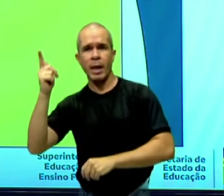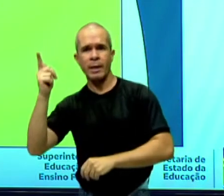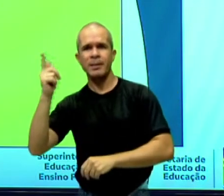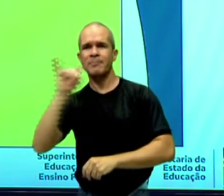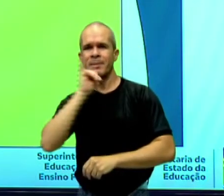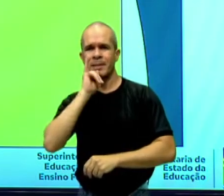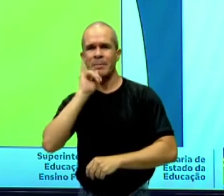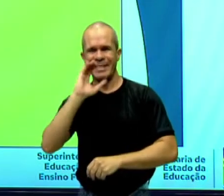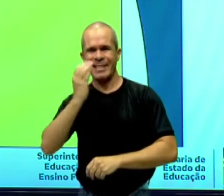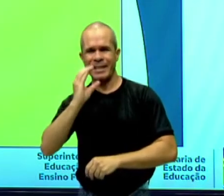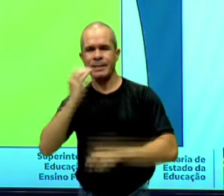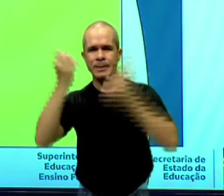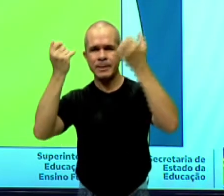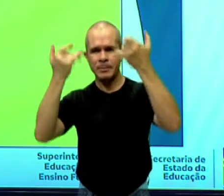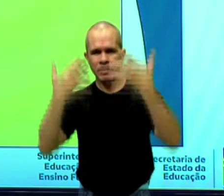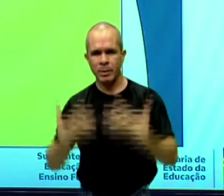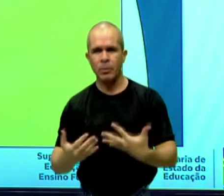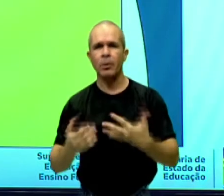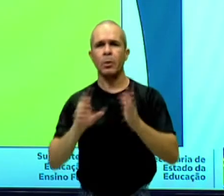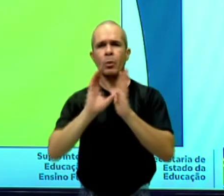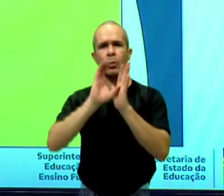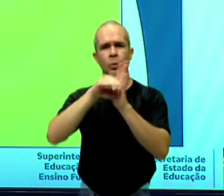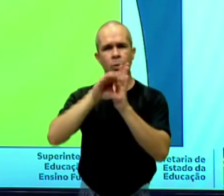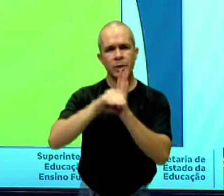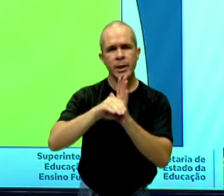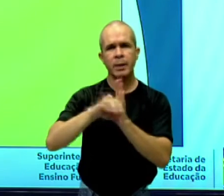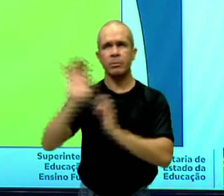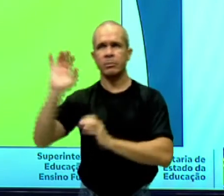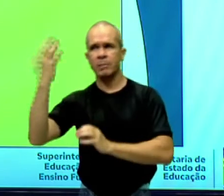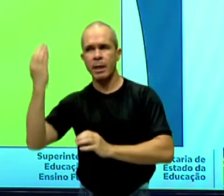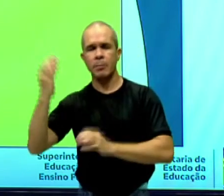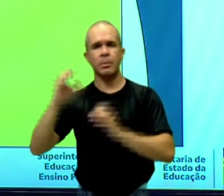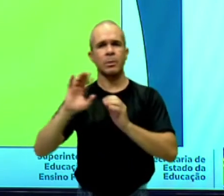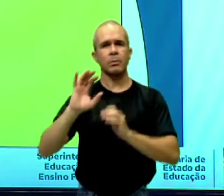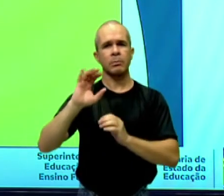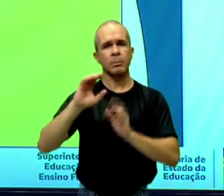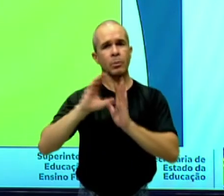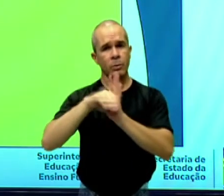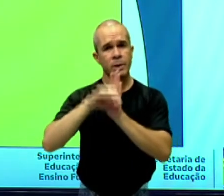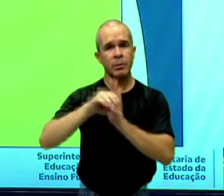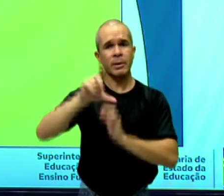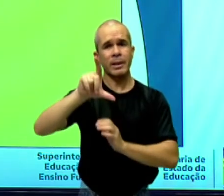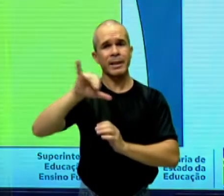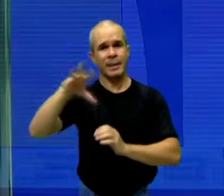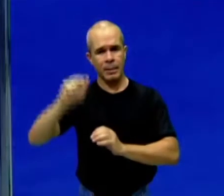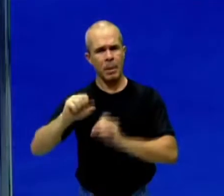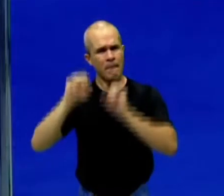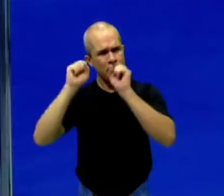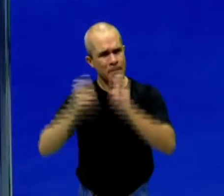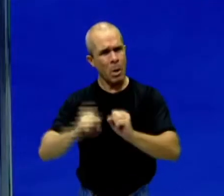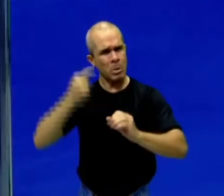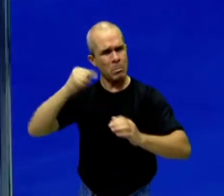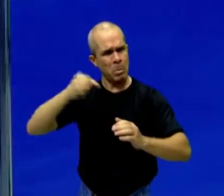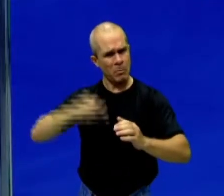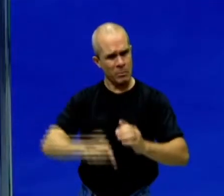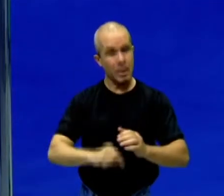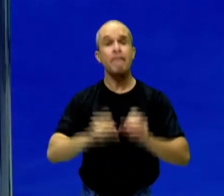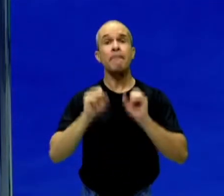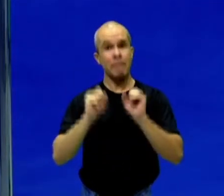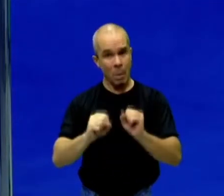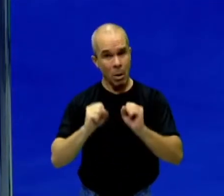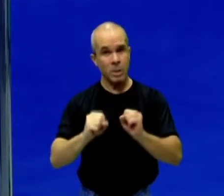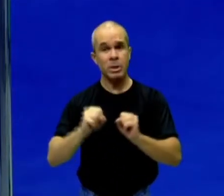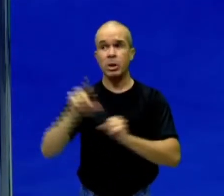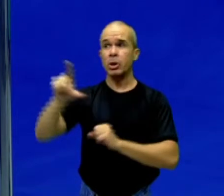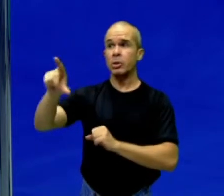conceituou o clima, conceituou o tempo. Poderíamos fazer essa análise mais profundamente sobre o Brasil, escolher uma